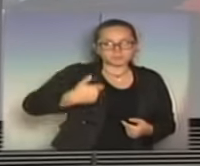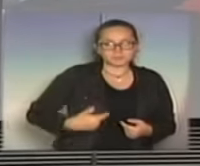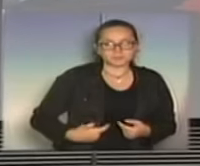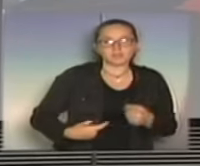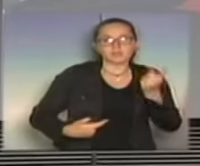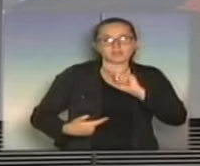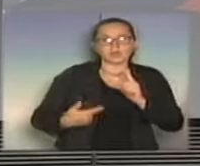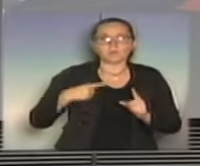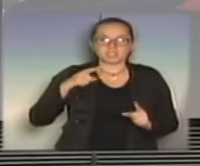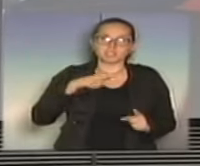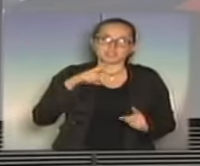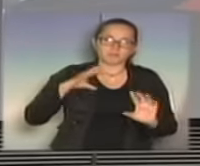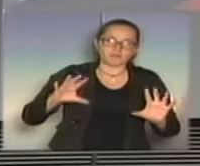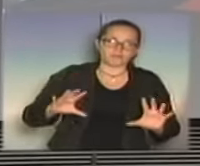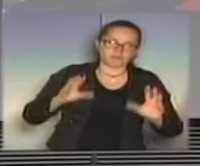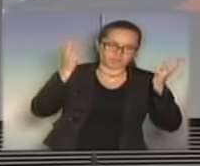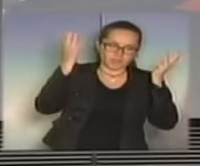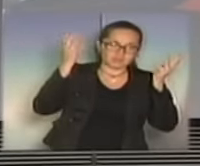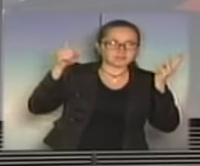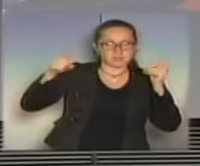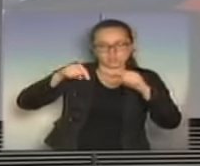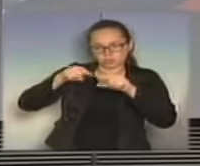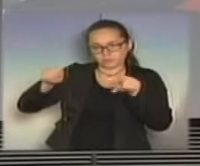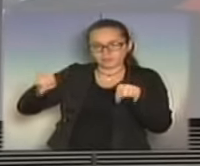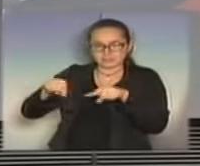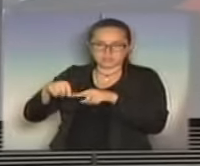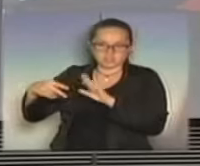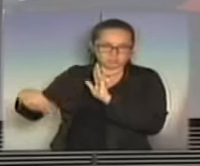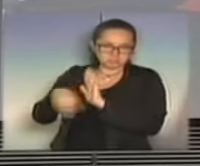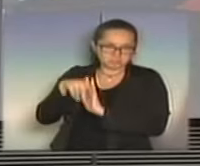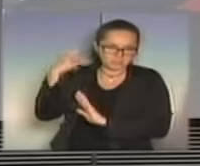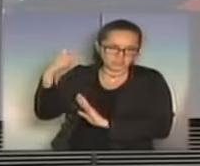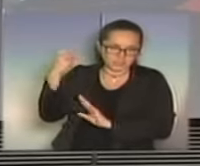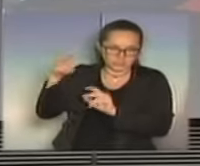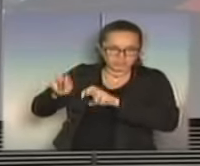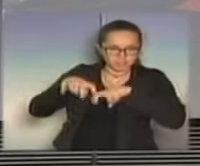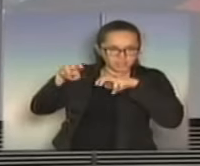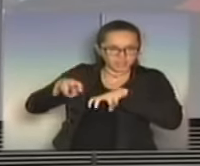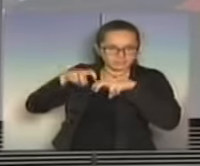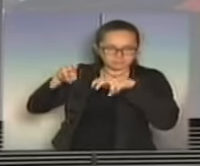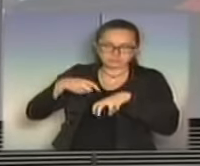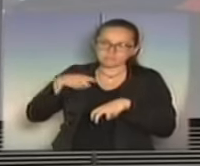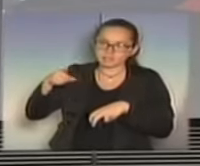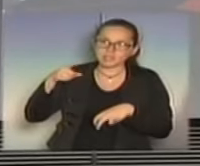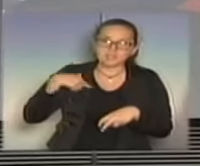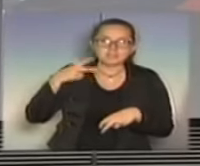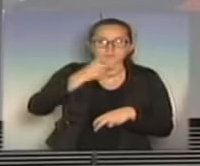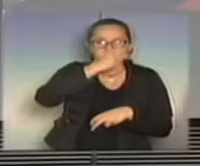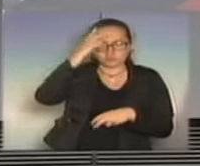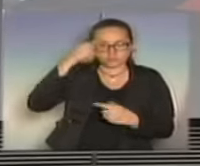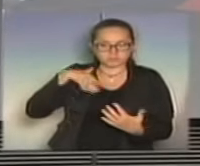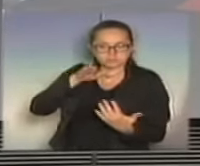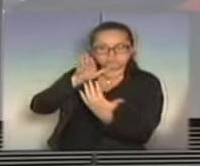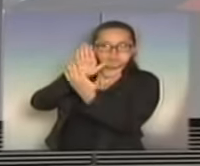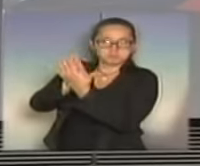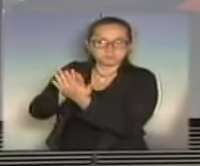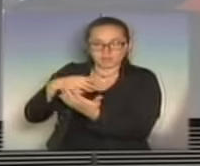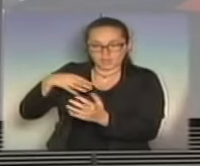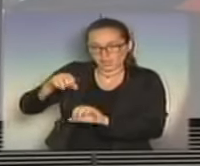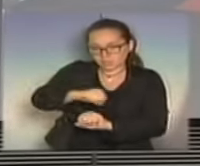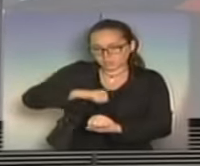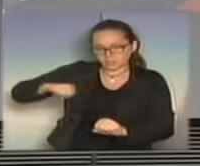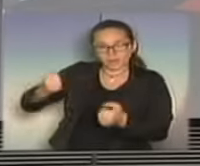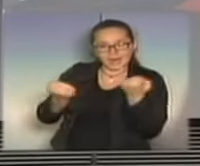retirado, ele vinha de uma festa, de um sítio, numa chácara e ele foi abordado, foi retirado de sua caminhonete,